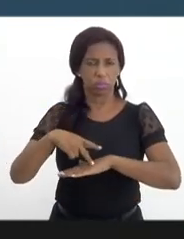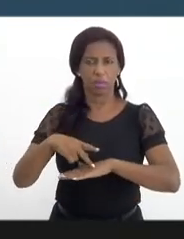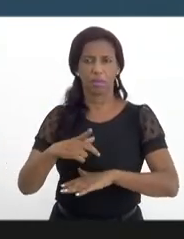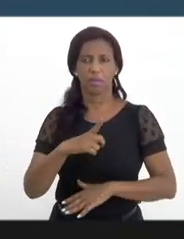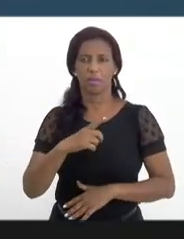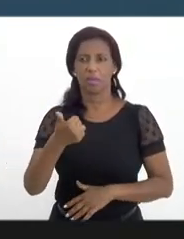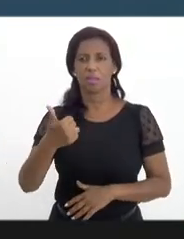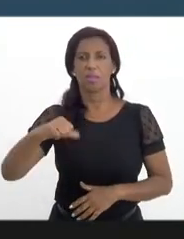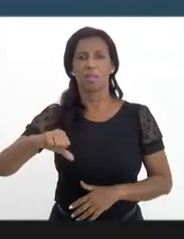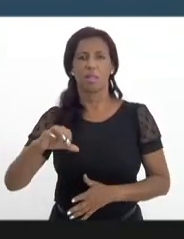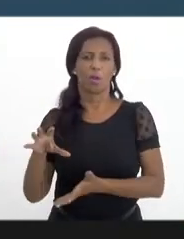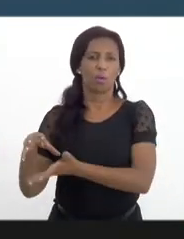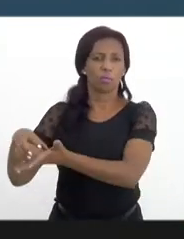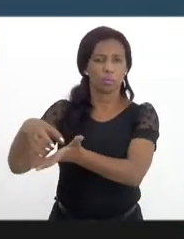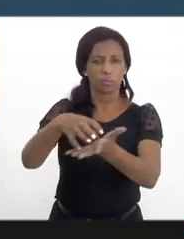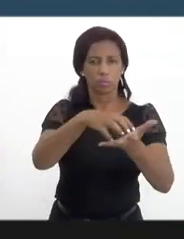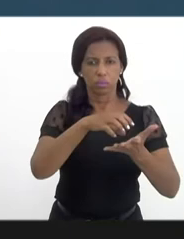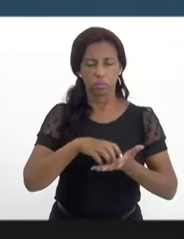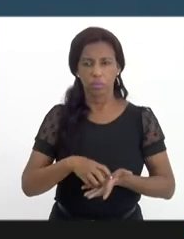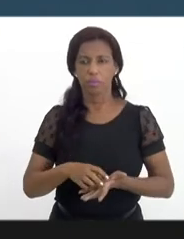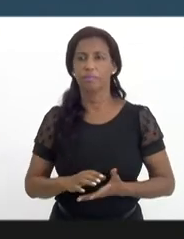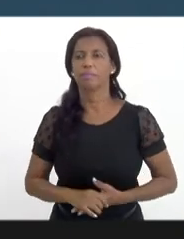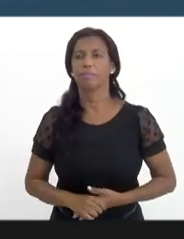comunidades conosco